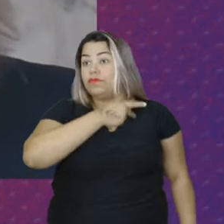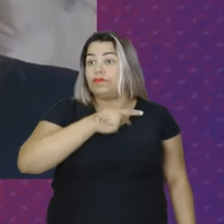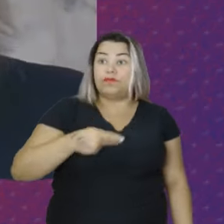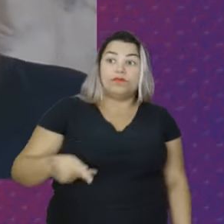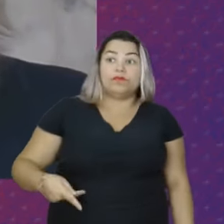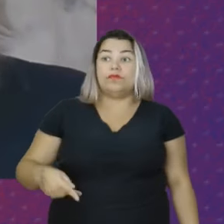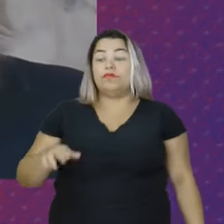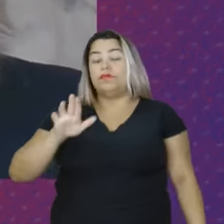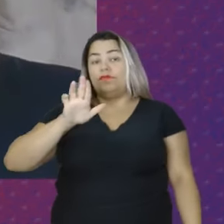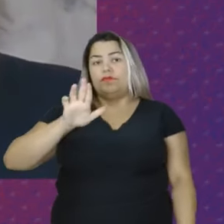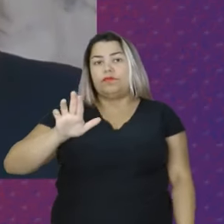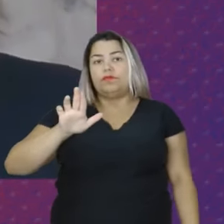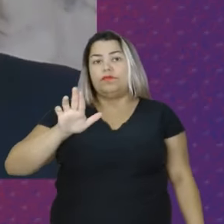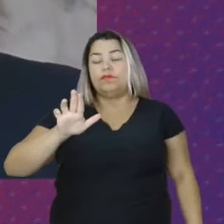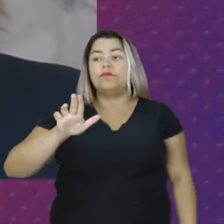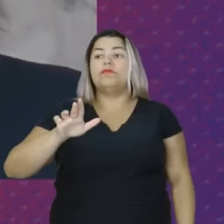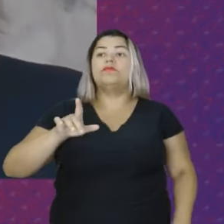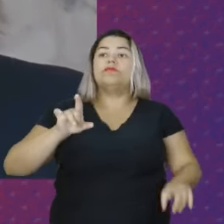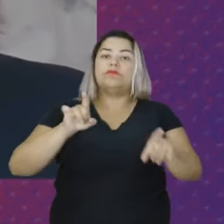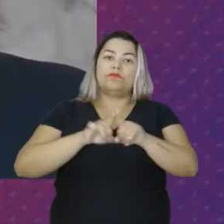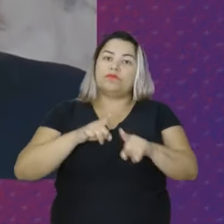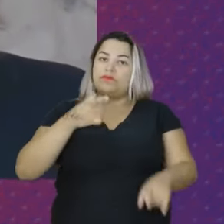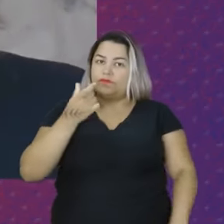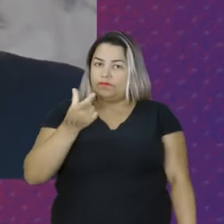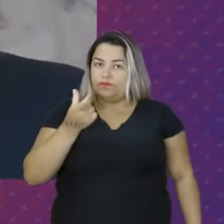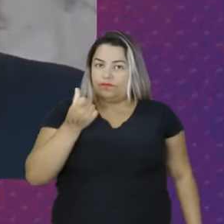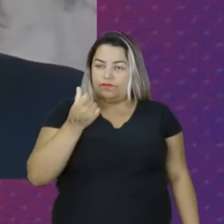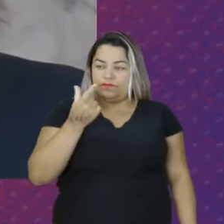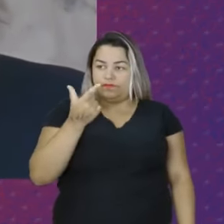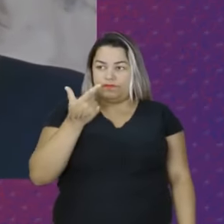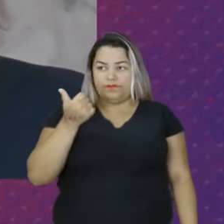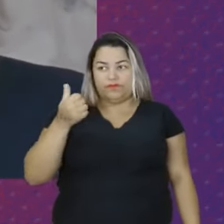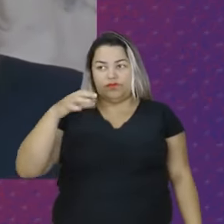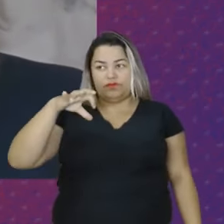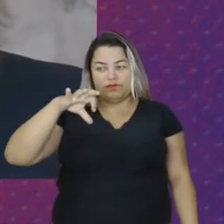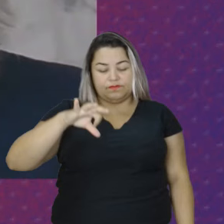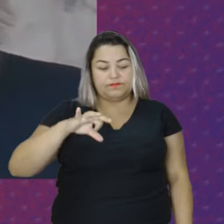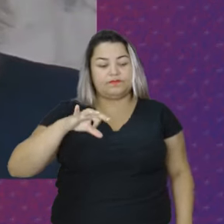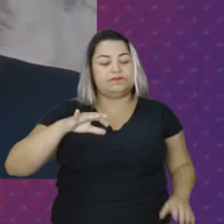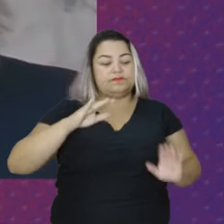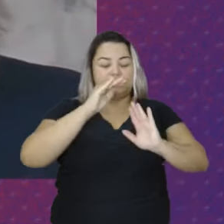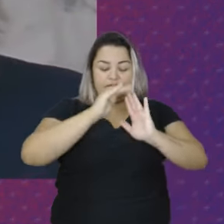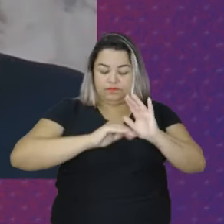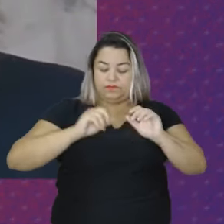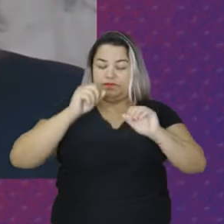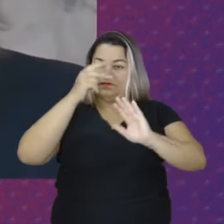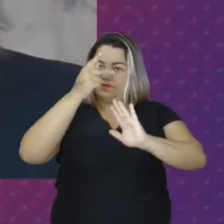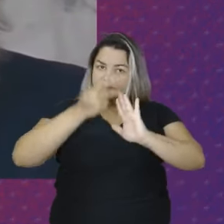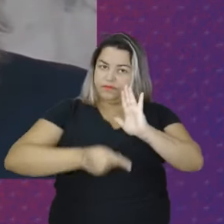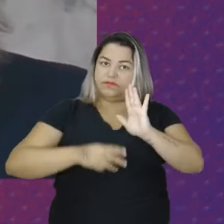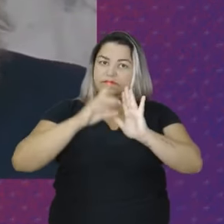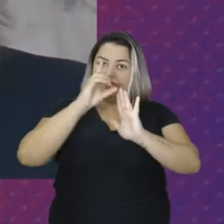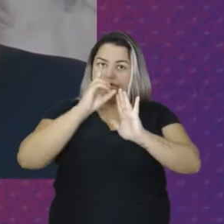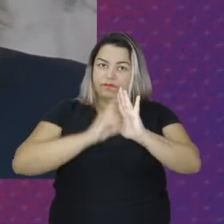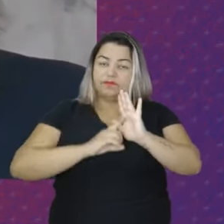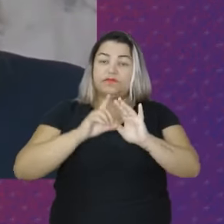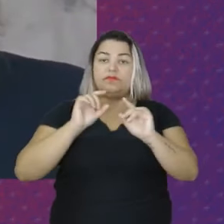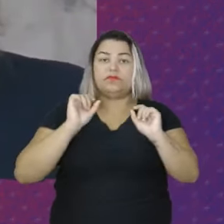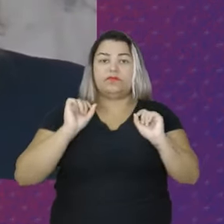lançou 29 programas e projetos além dos decretos